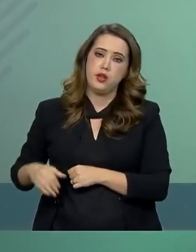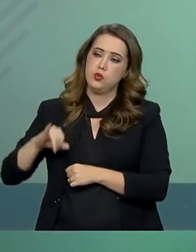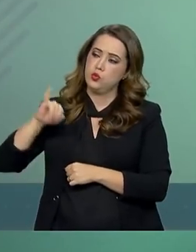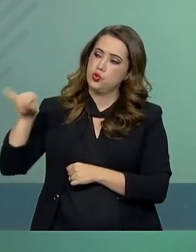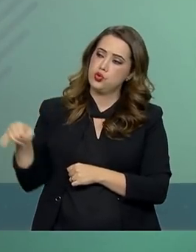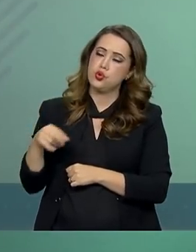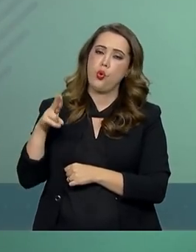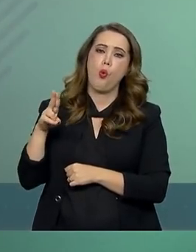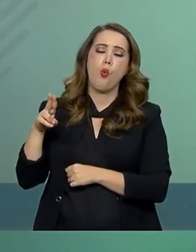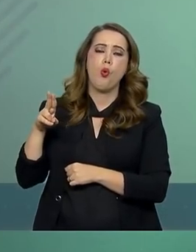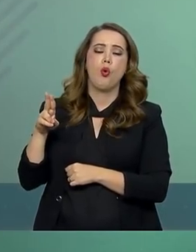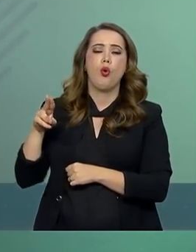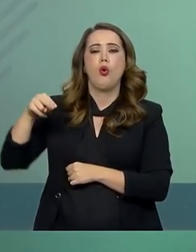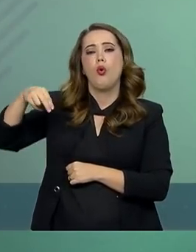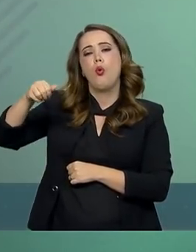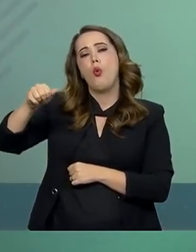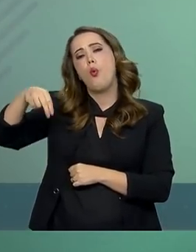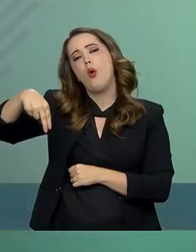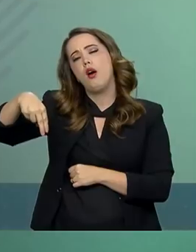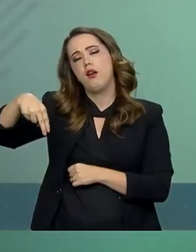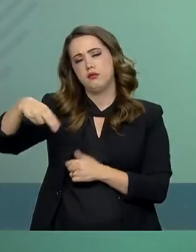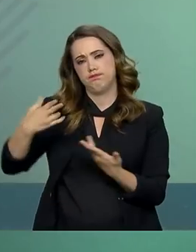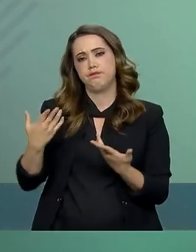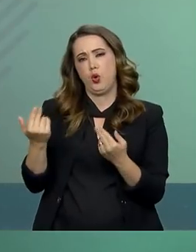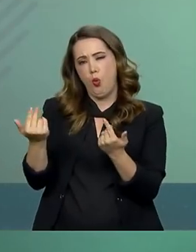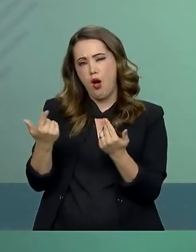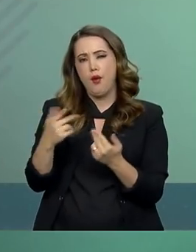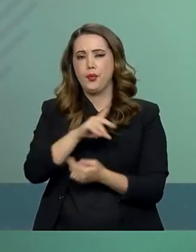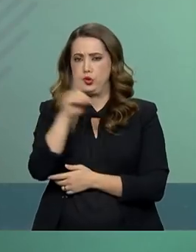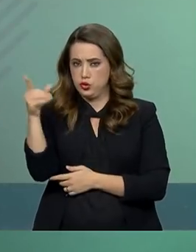feito no dia 23 de janeiro deste ano.